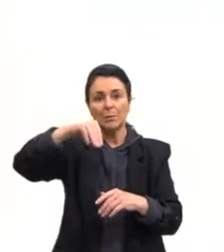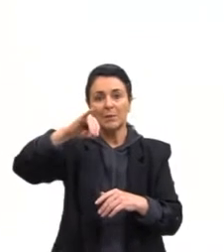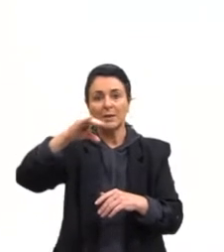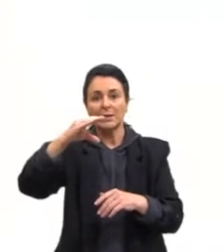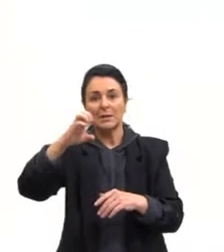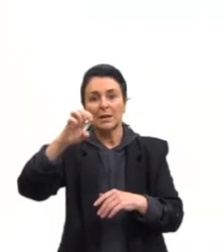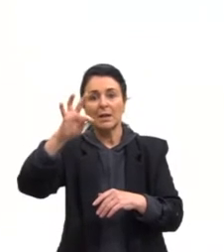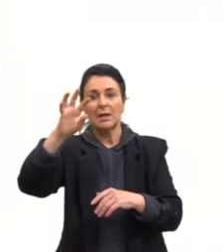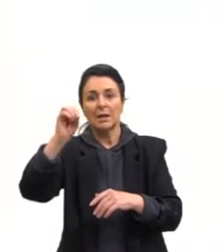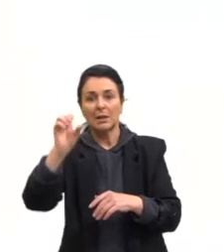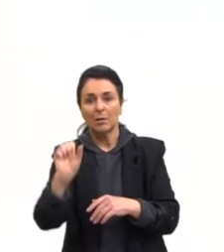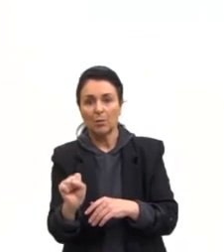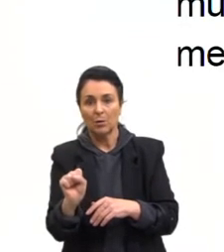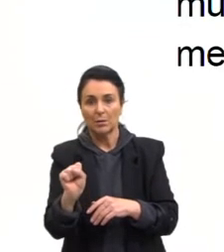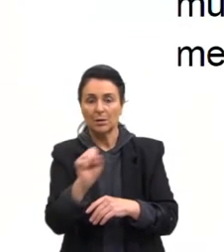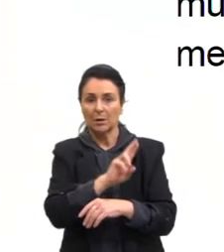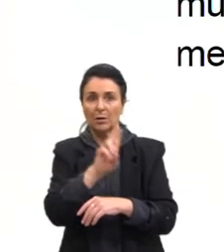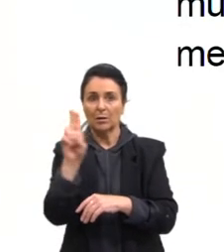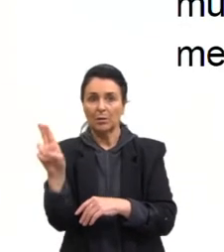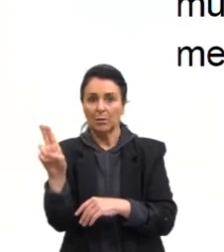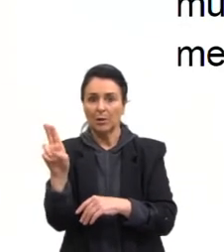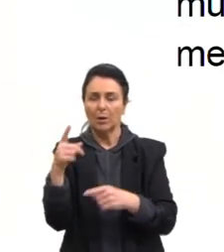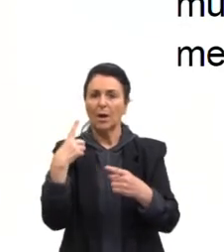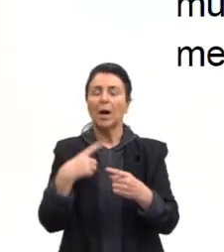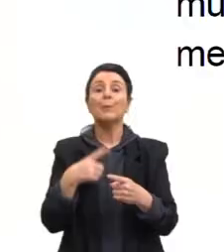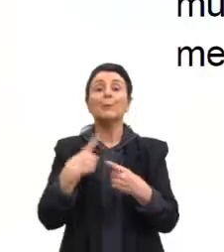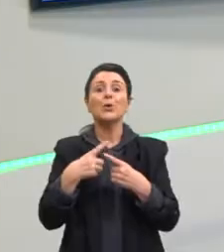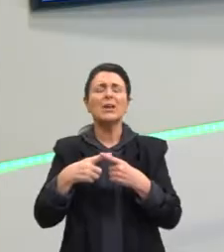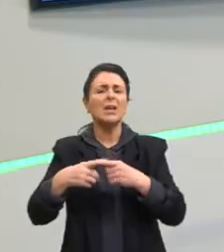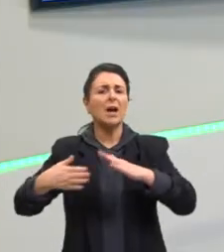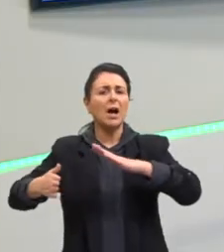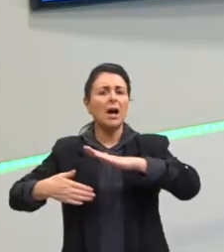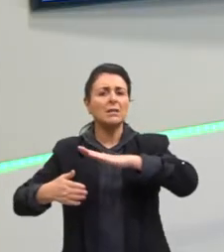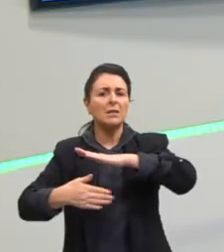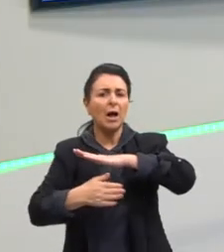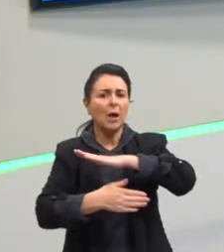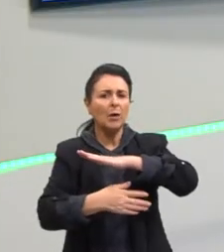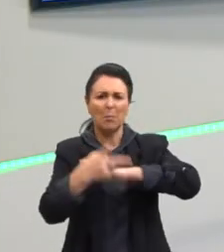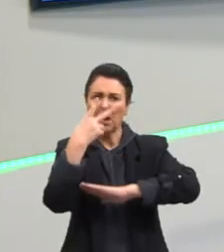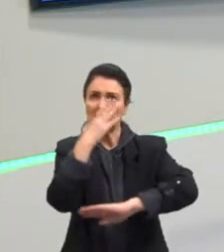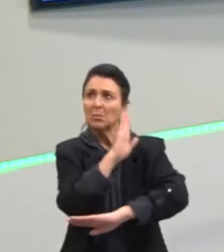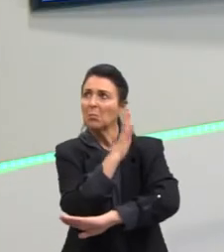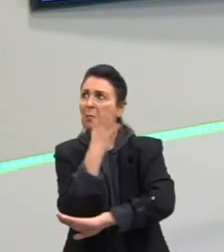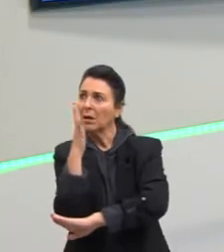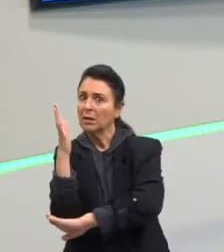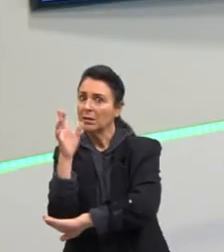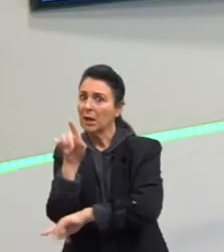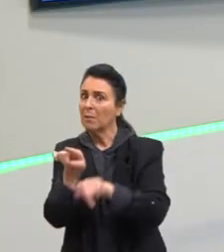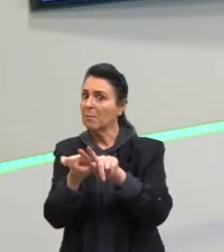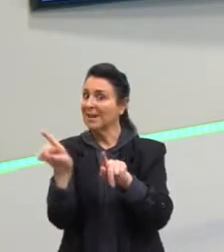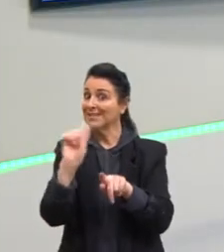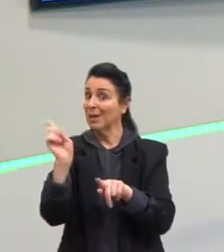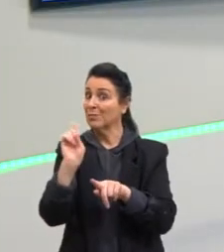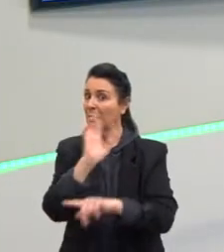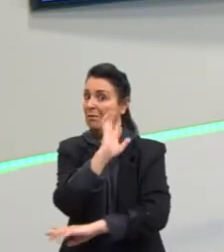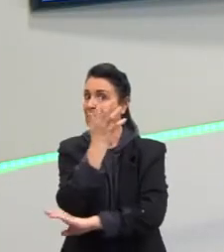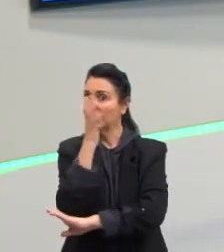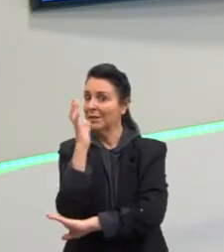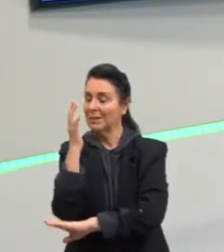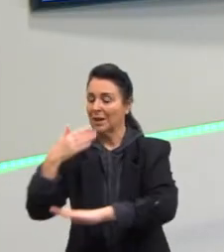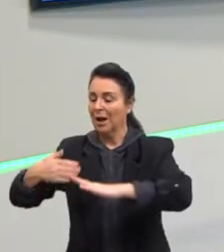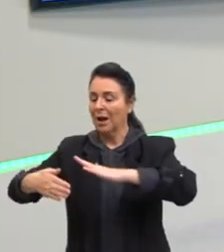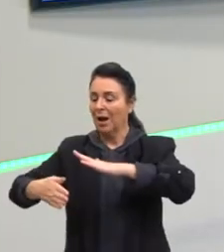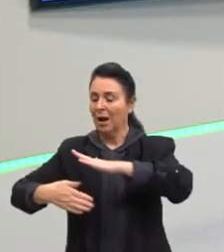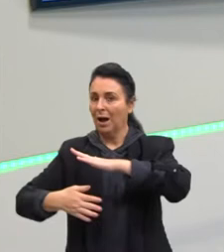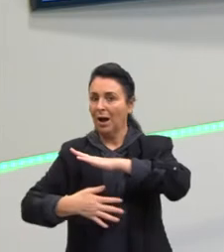Ah, eu não cheguei a falar para vocês por que as algas eram plantas, mas parecem plantas, mas não são, né? As algas,